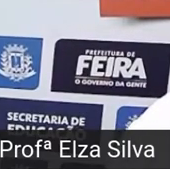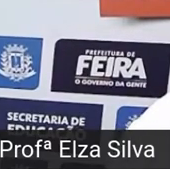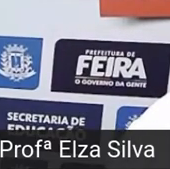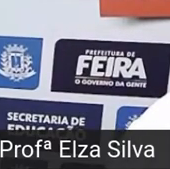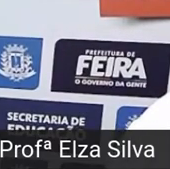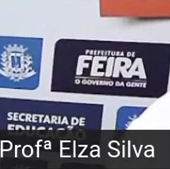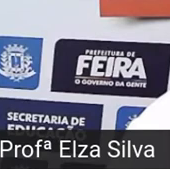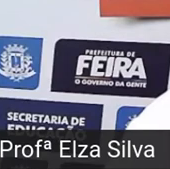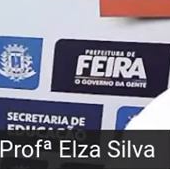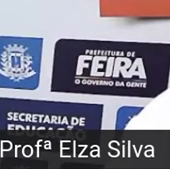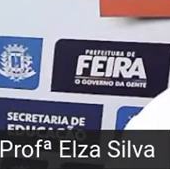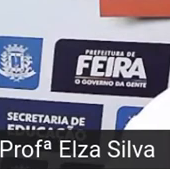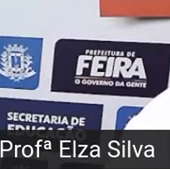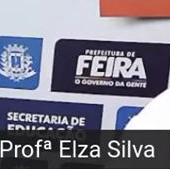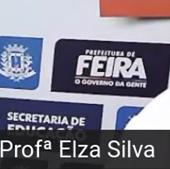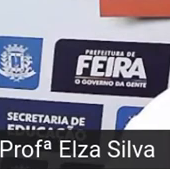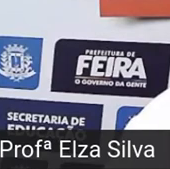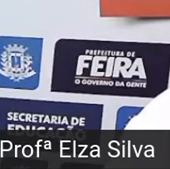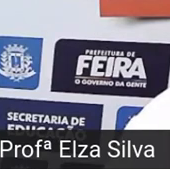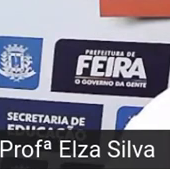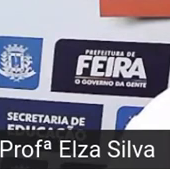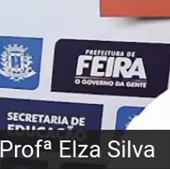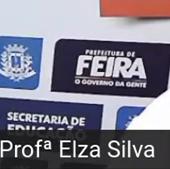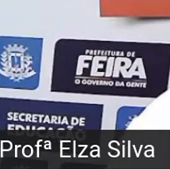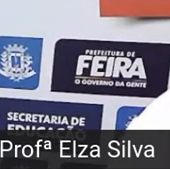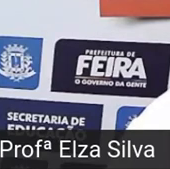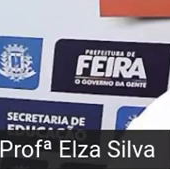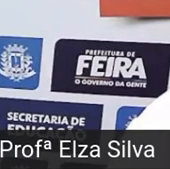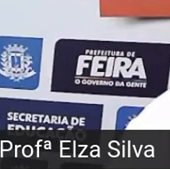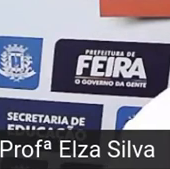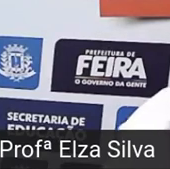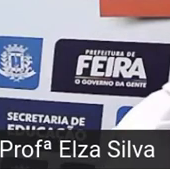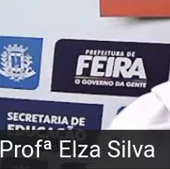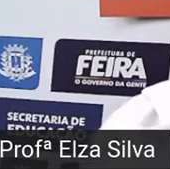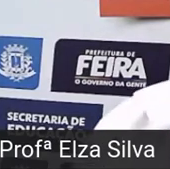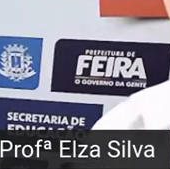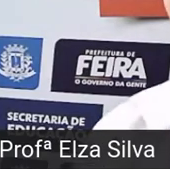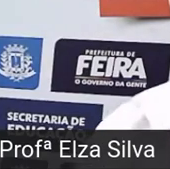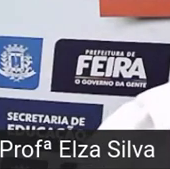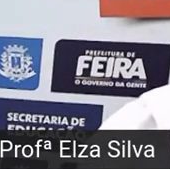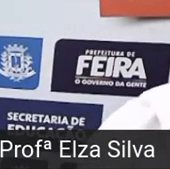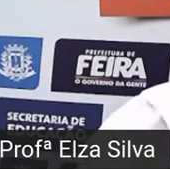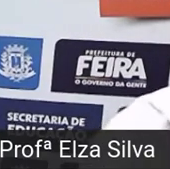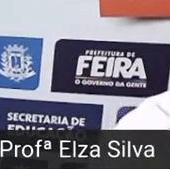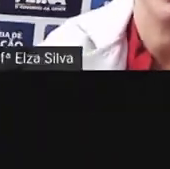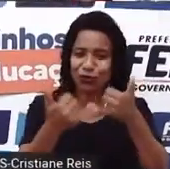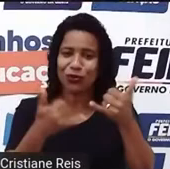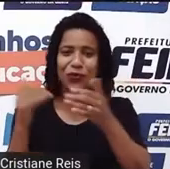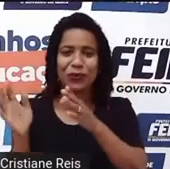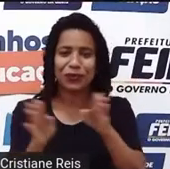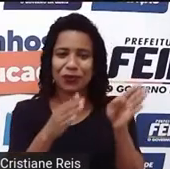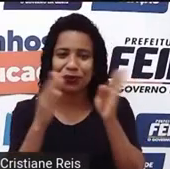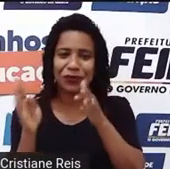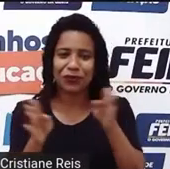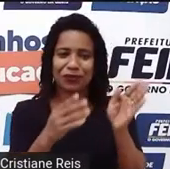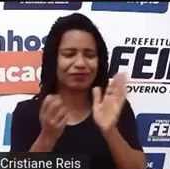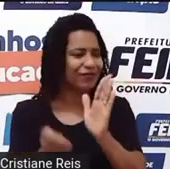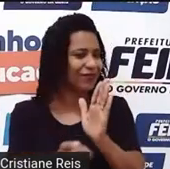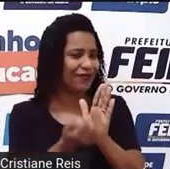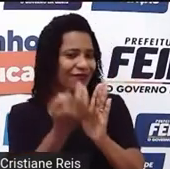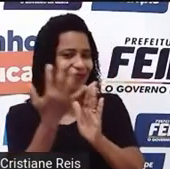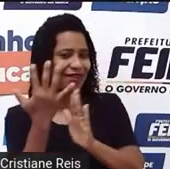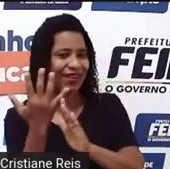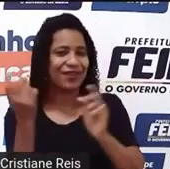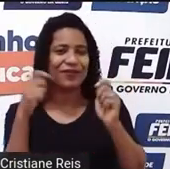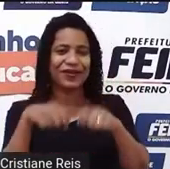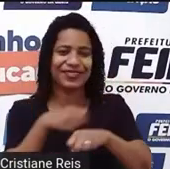YouTube, justamente para que vocês possam acessá-lo quantas vezes quiser para praticar o seu inglês.